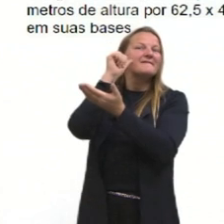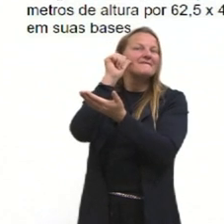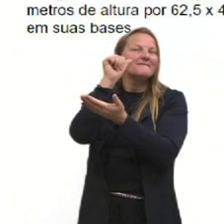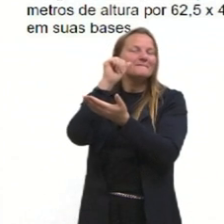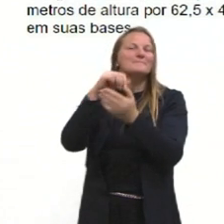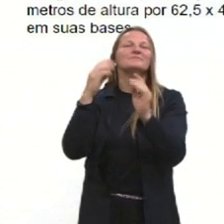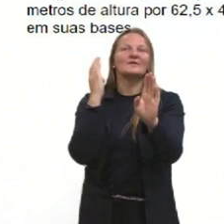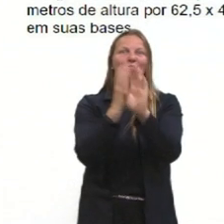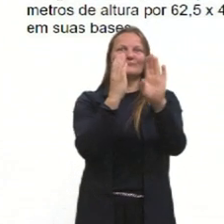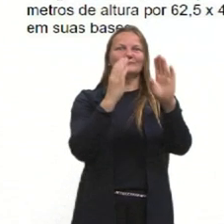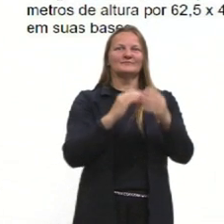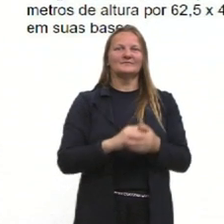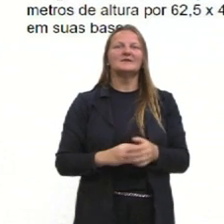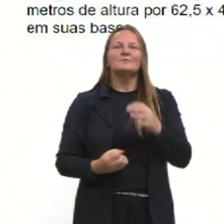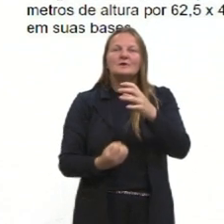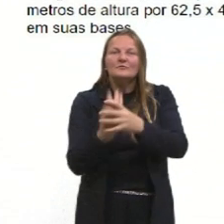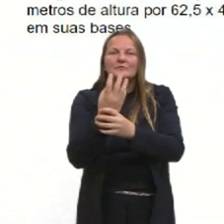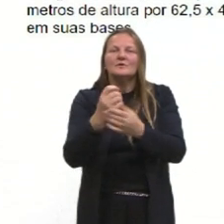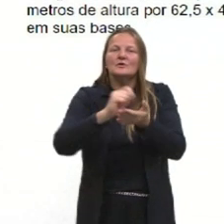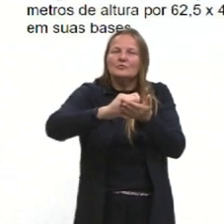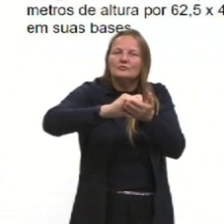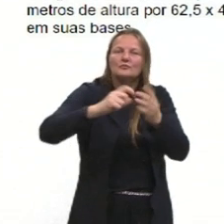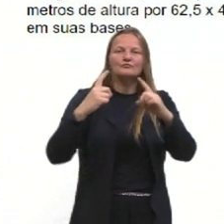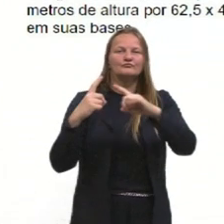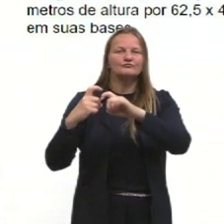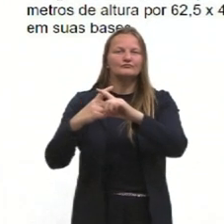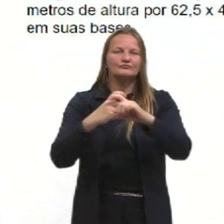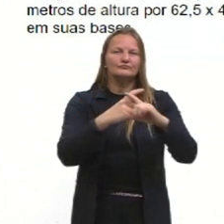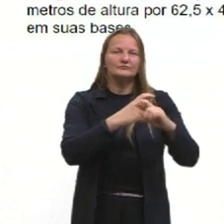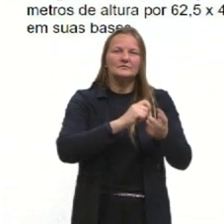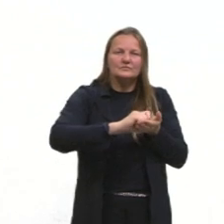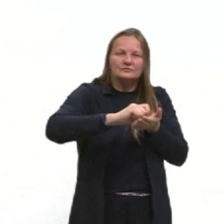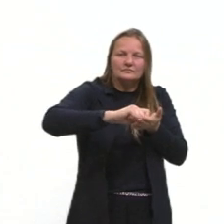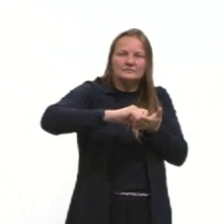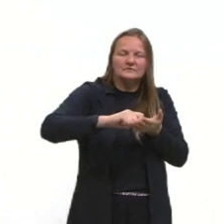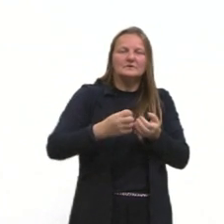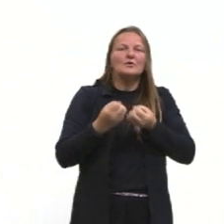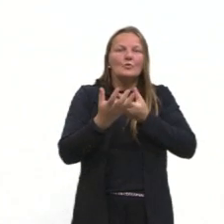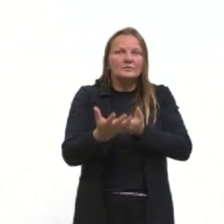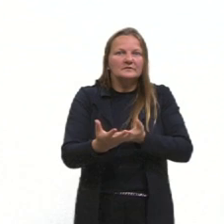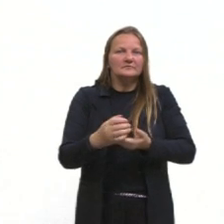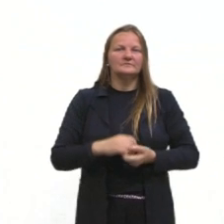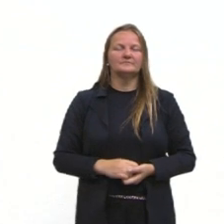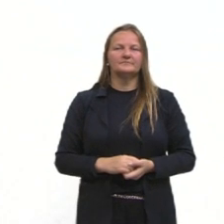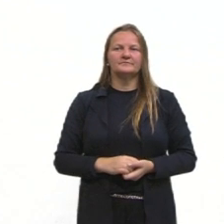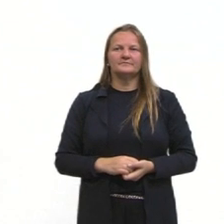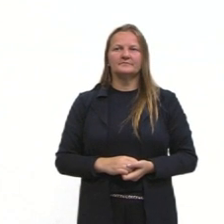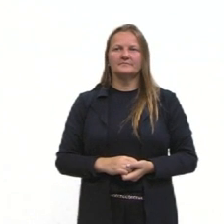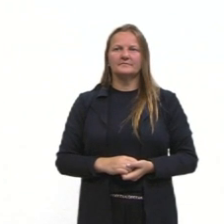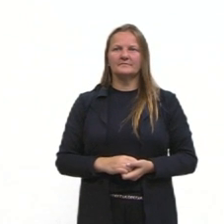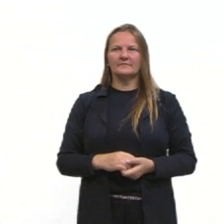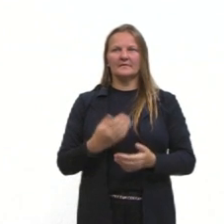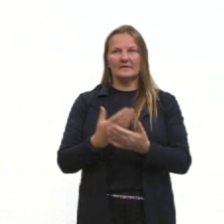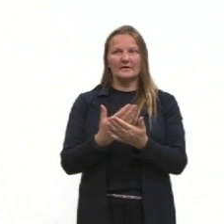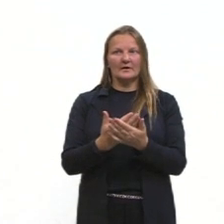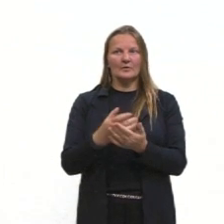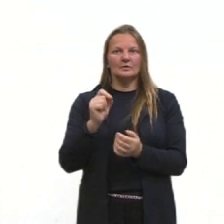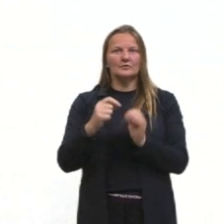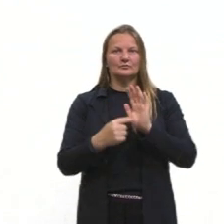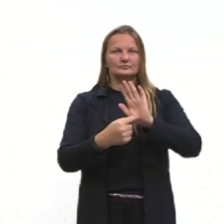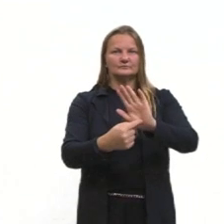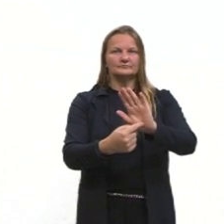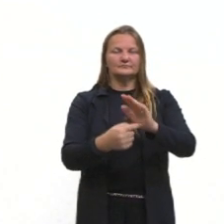Também falamos do surgimento da escrita, etc. Nesta aula, gente, nós